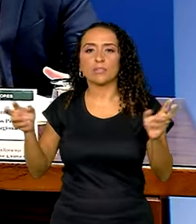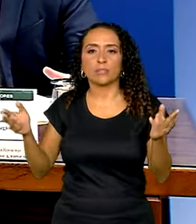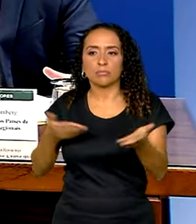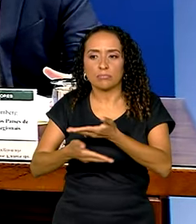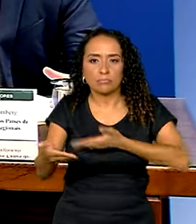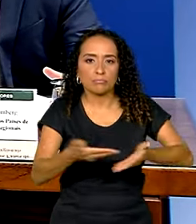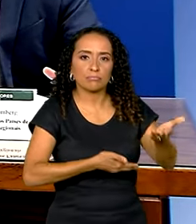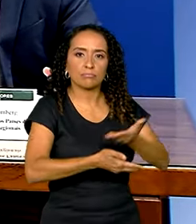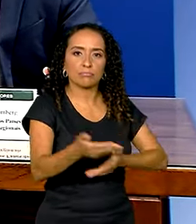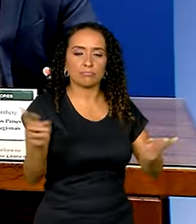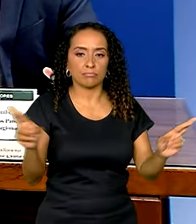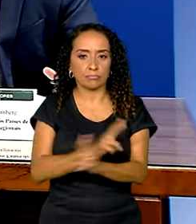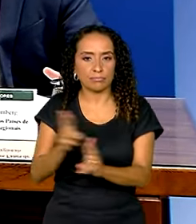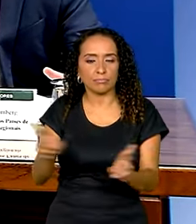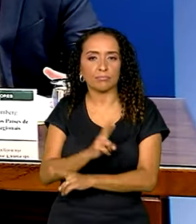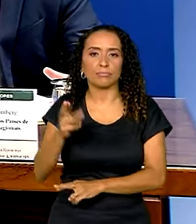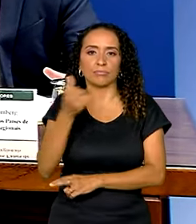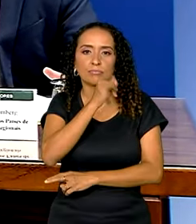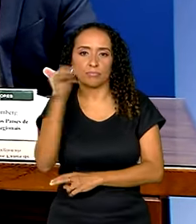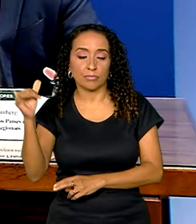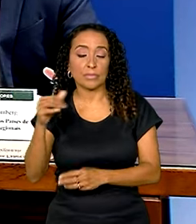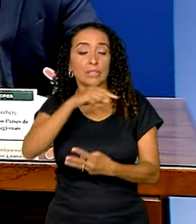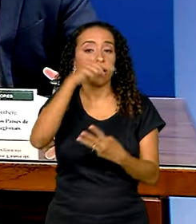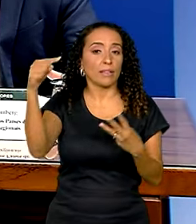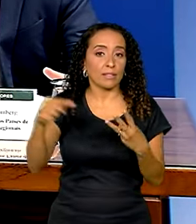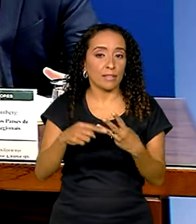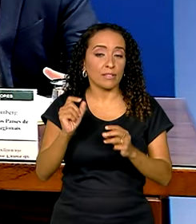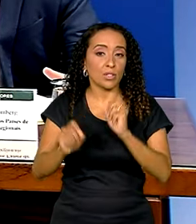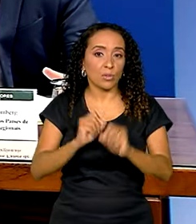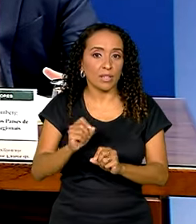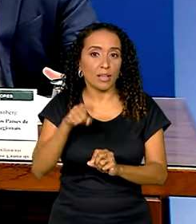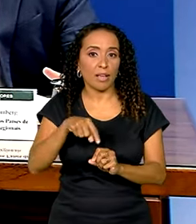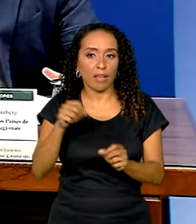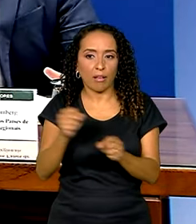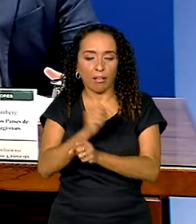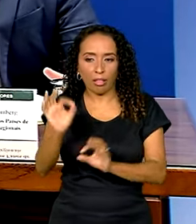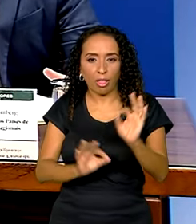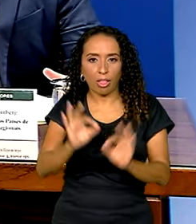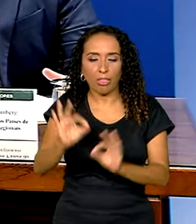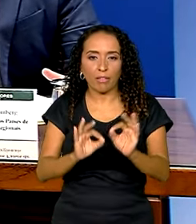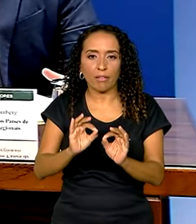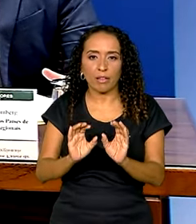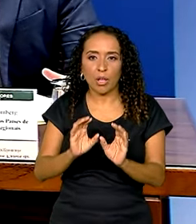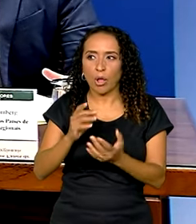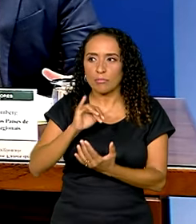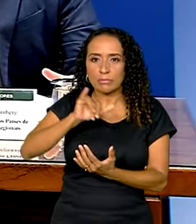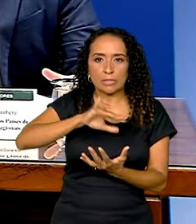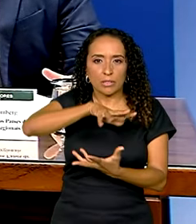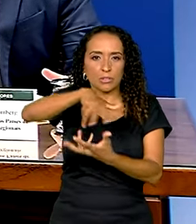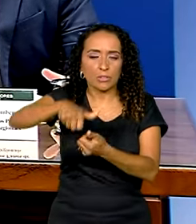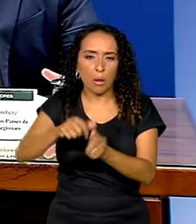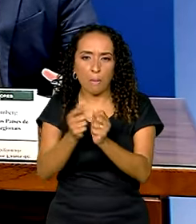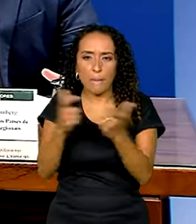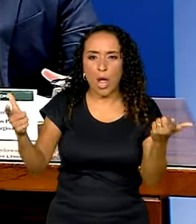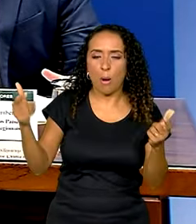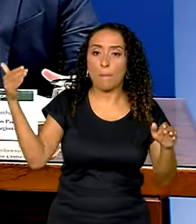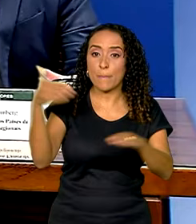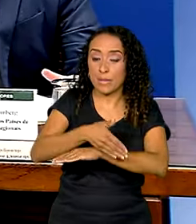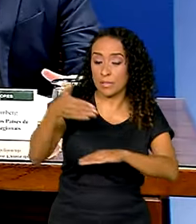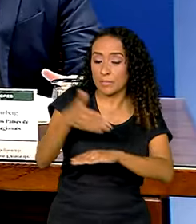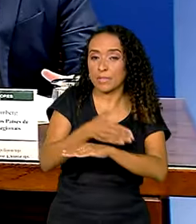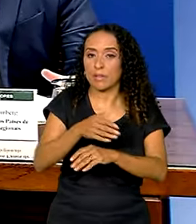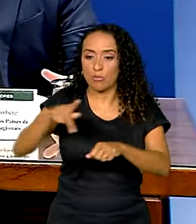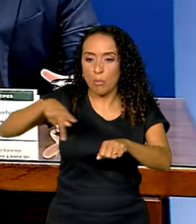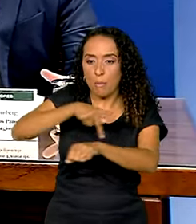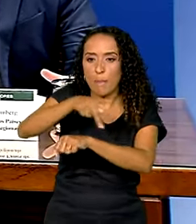energética, outra. E a terceira é a reforma de organismos internacionais, ou seja, a maior participação